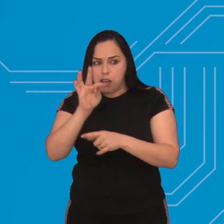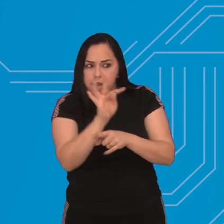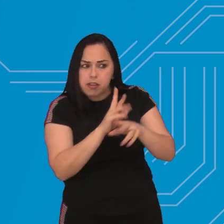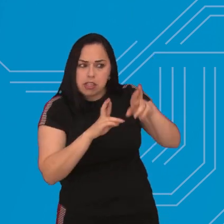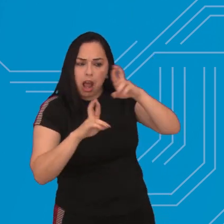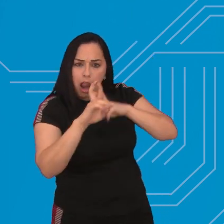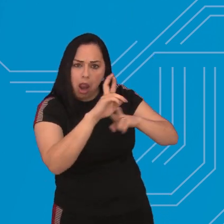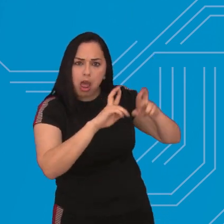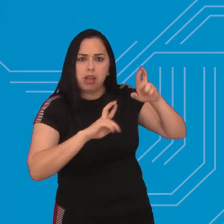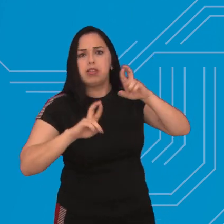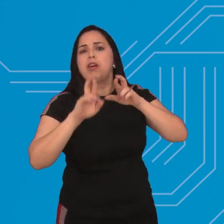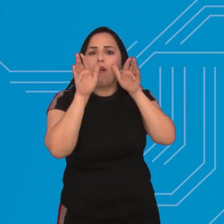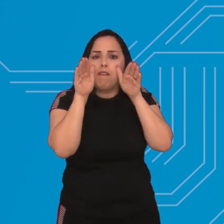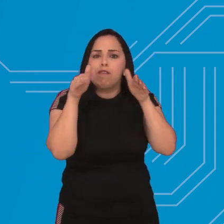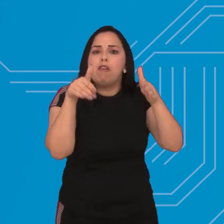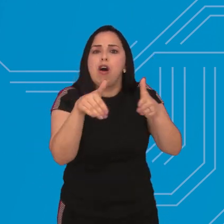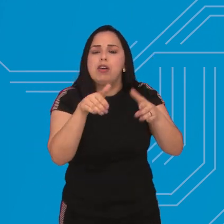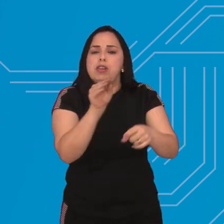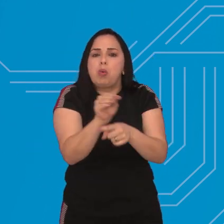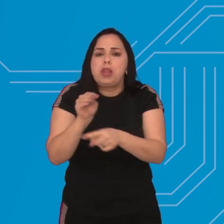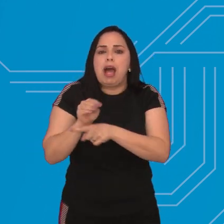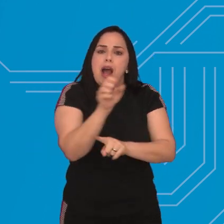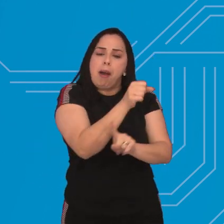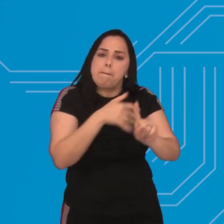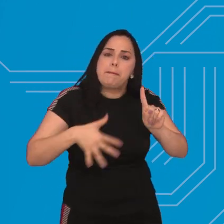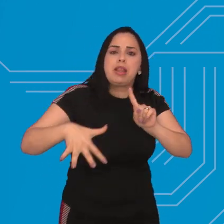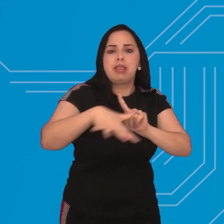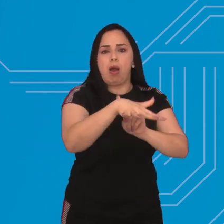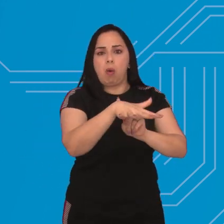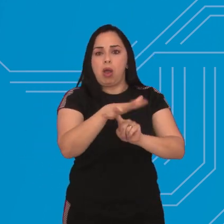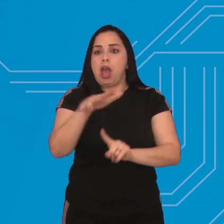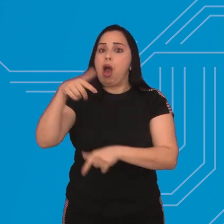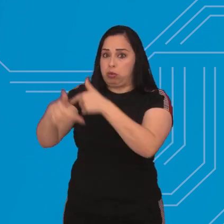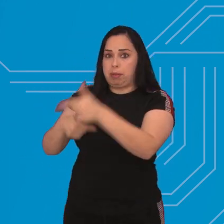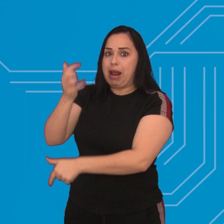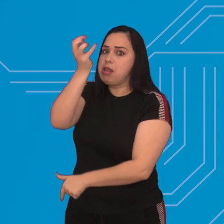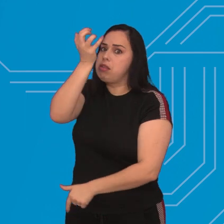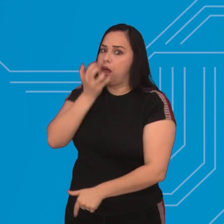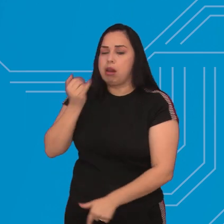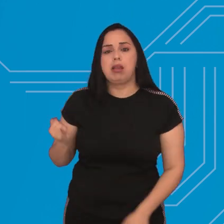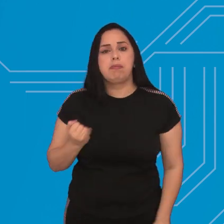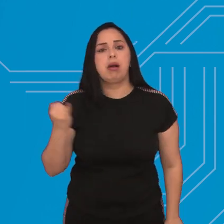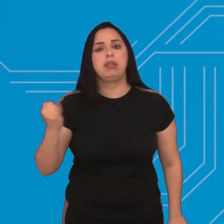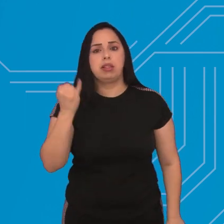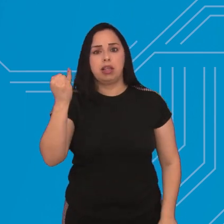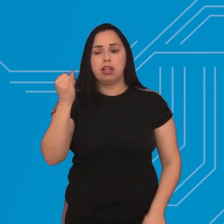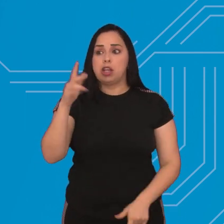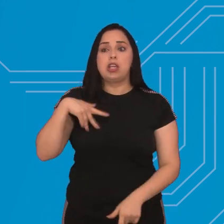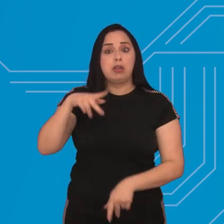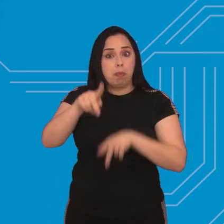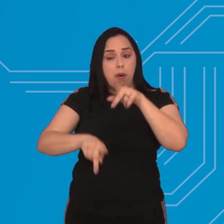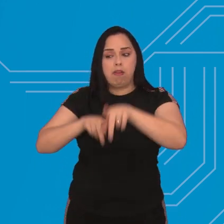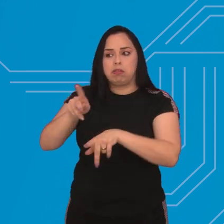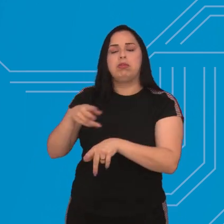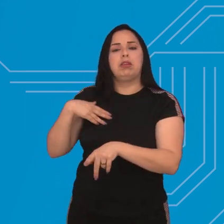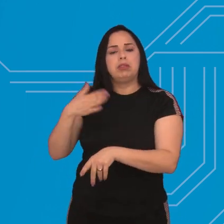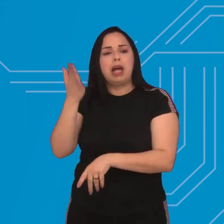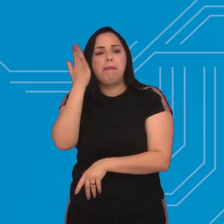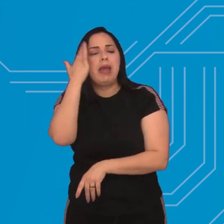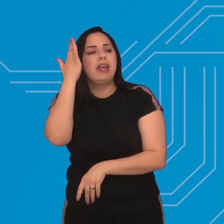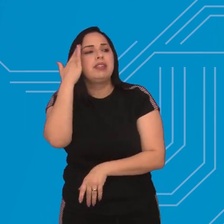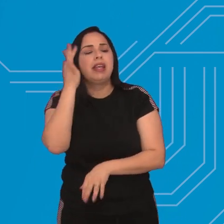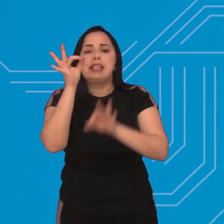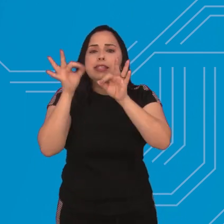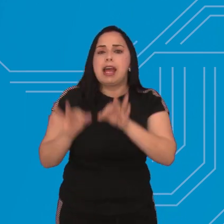fiscaliza um tipo de serviço voltado para a proteção ambiental. É um trabalho sério e fundamental para que a população acompanhe de